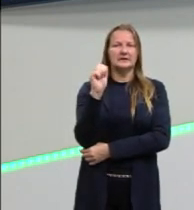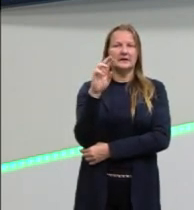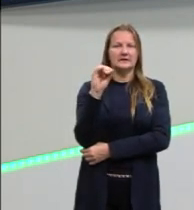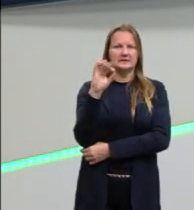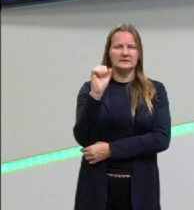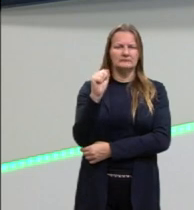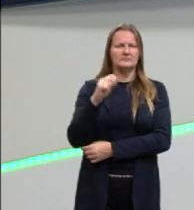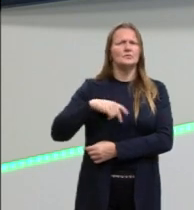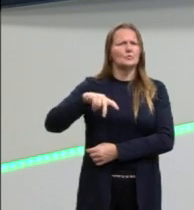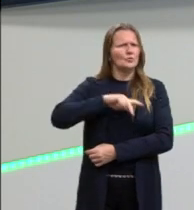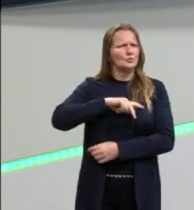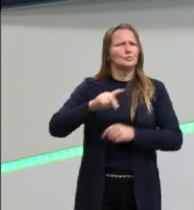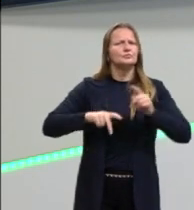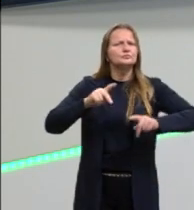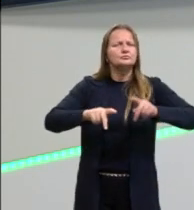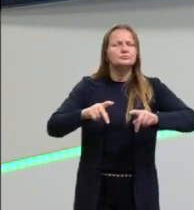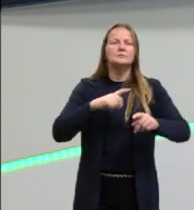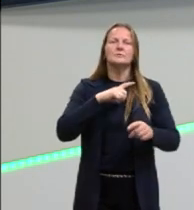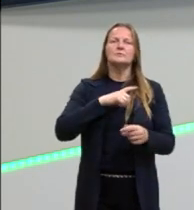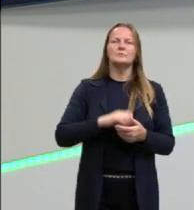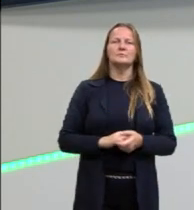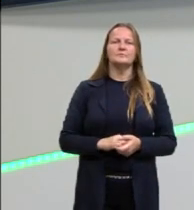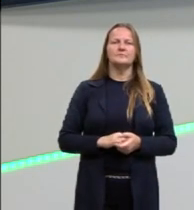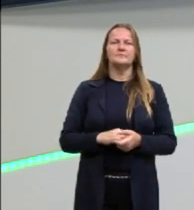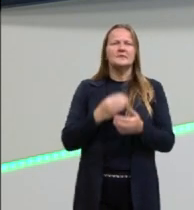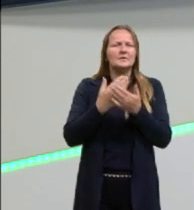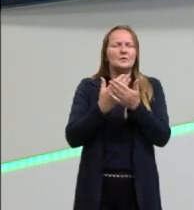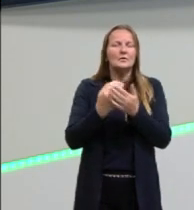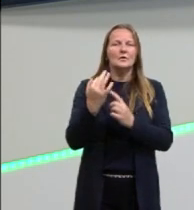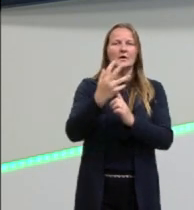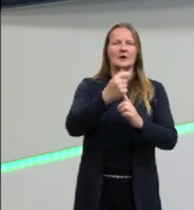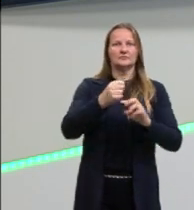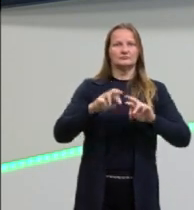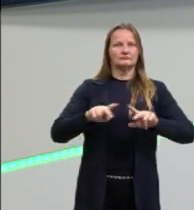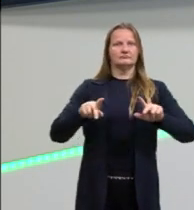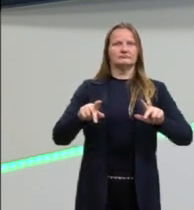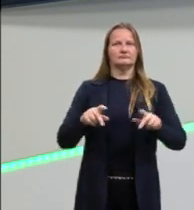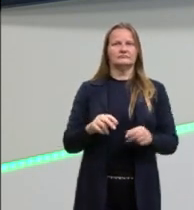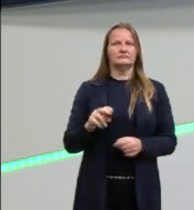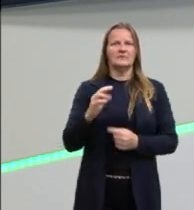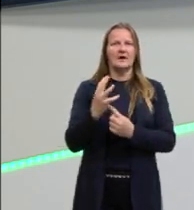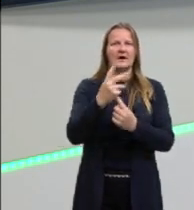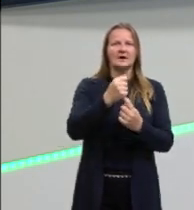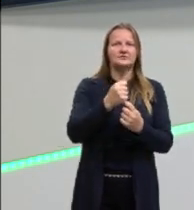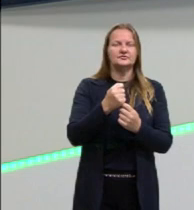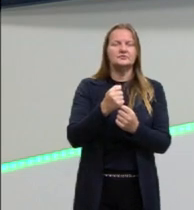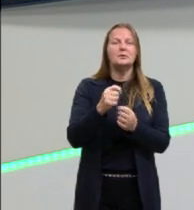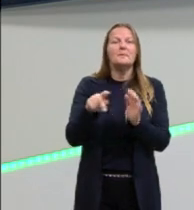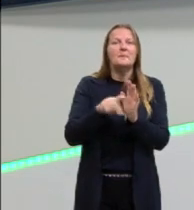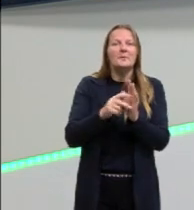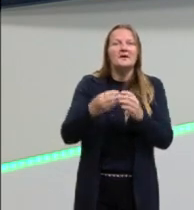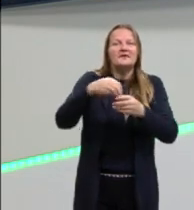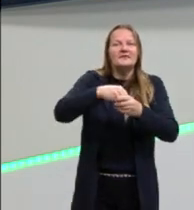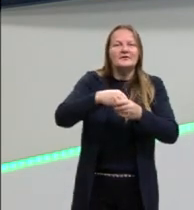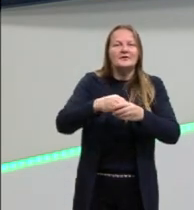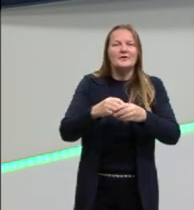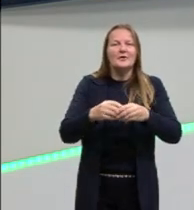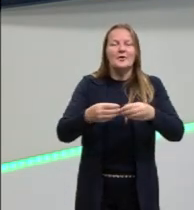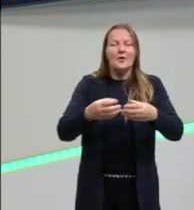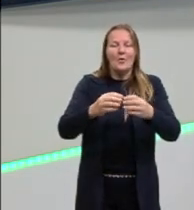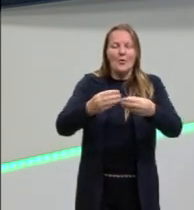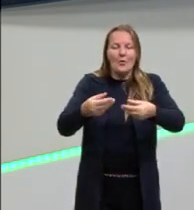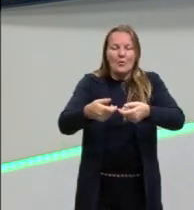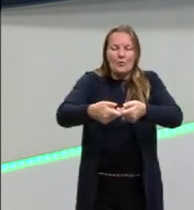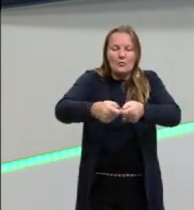nossa civilização, ela é uma arte diferente. A arte indígena, ela está presente na cestaria, que é